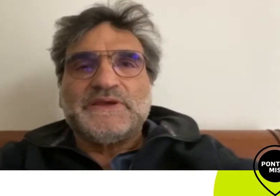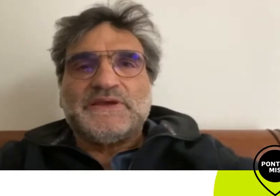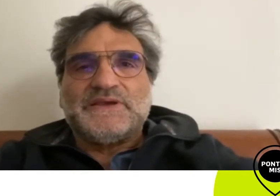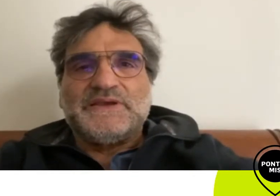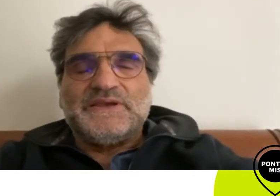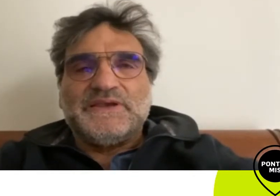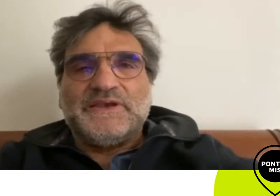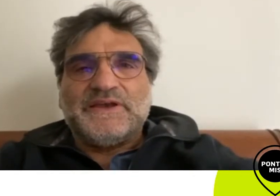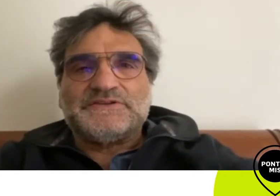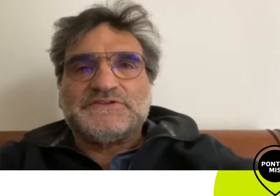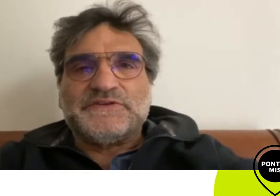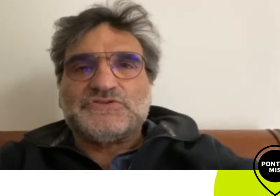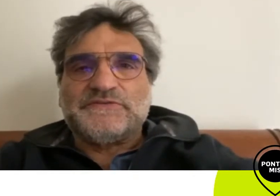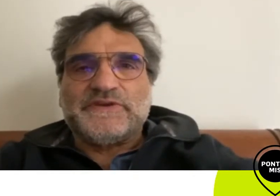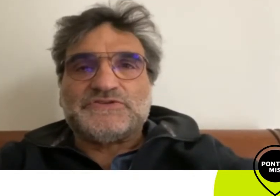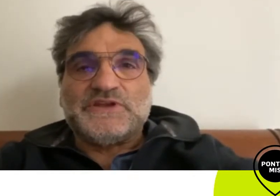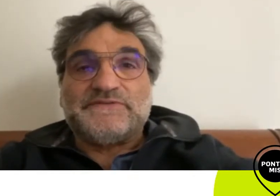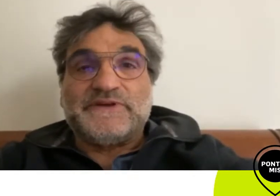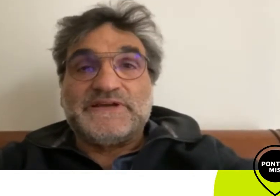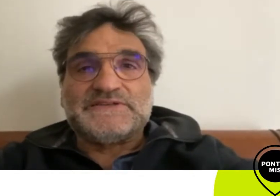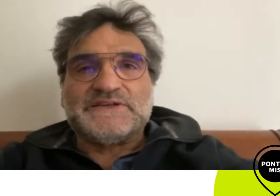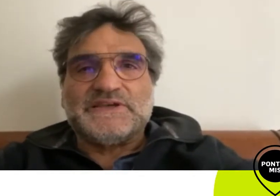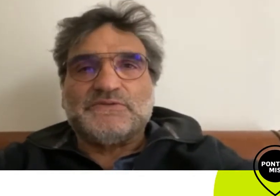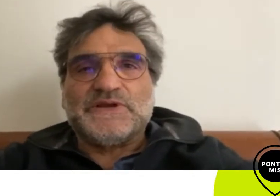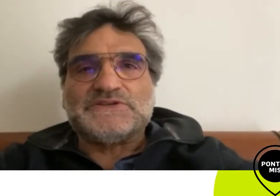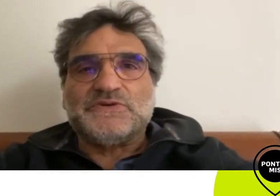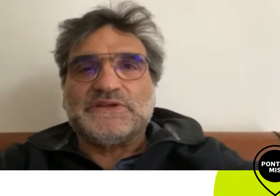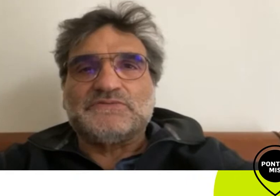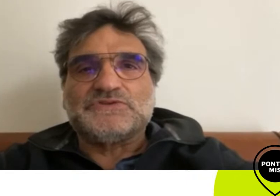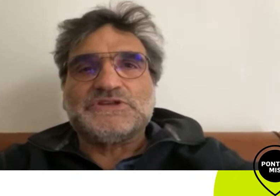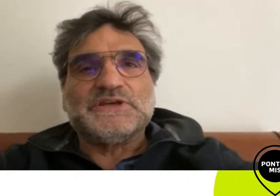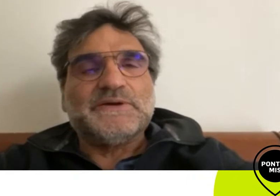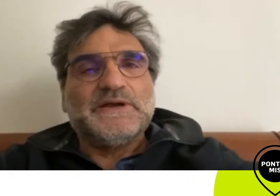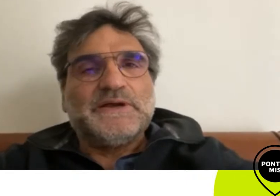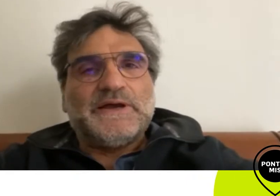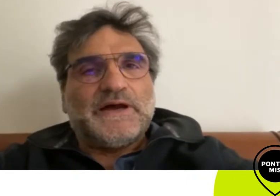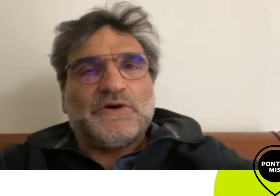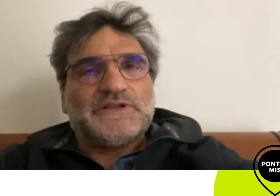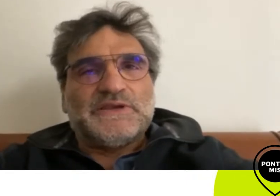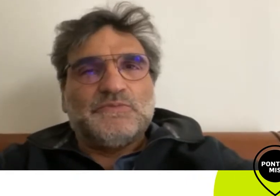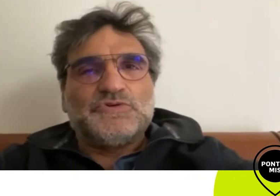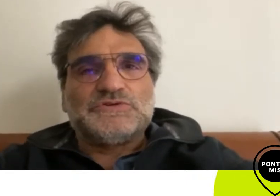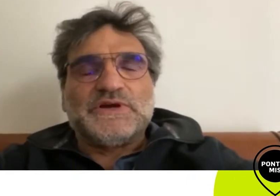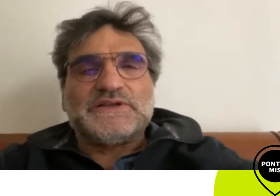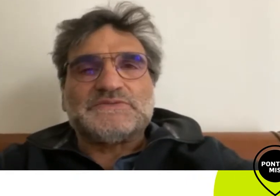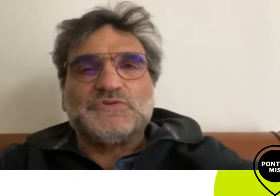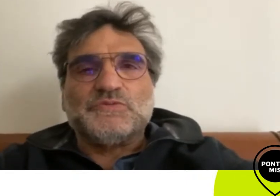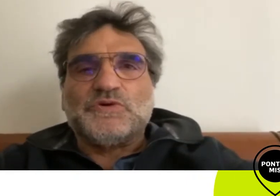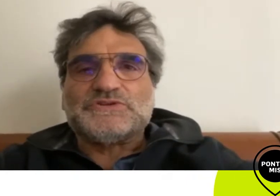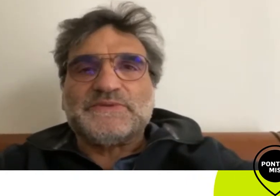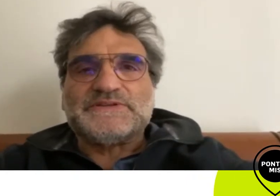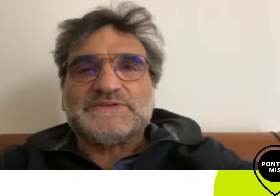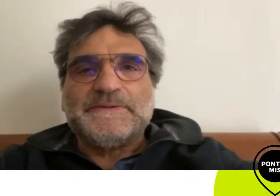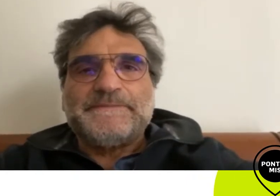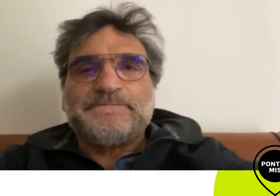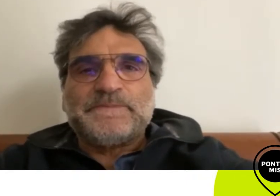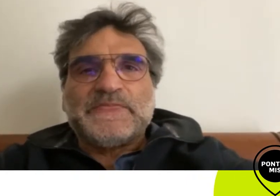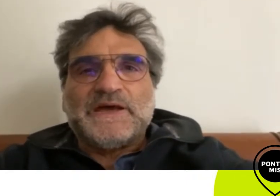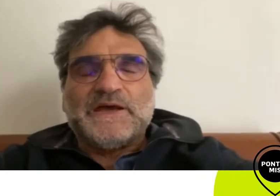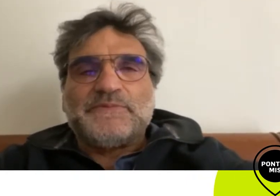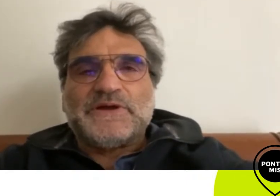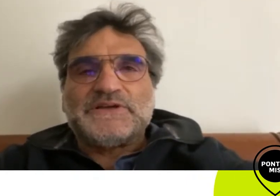e a gente fez os efeitos na França que no Brasil ainda não tinha agora tem muitos lugares muito bons mas